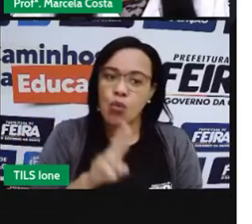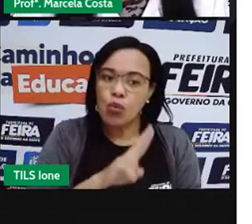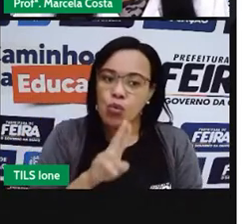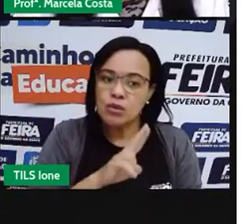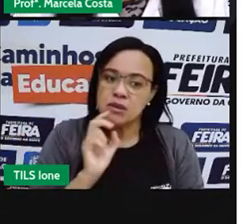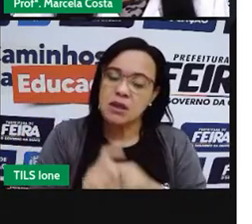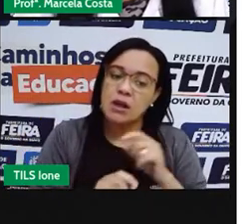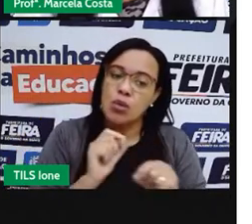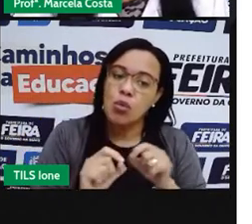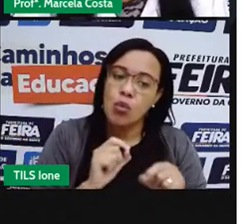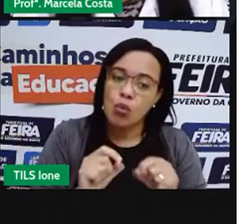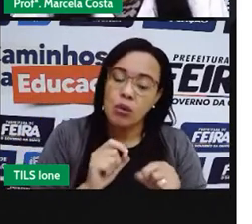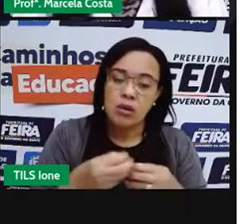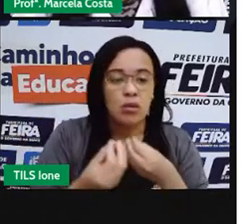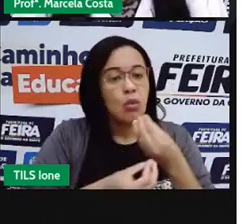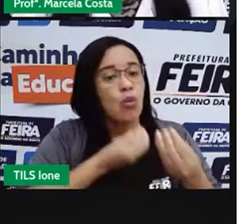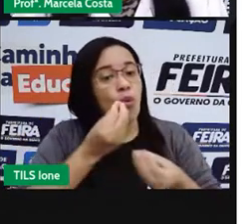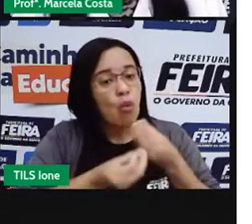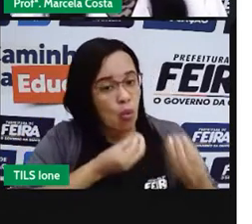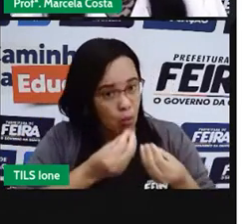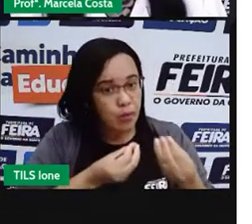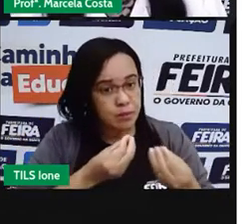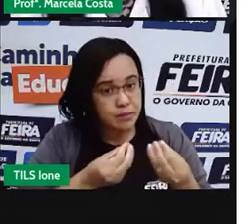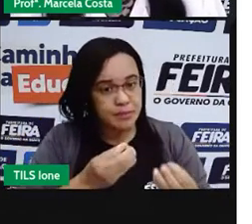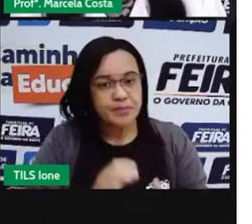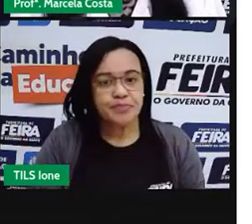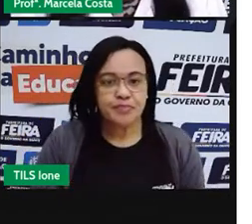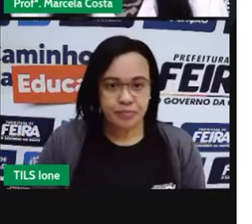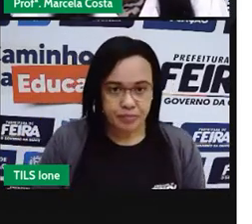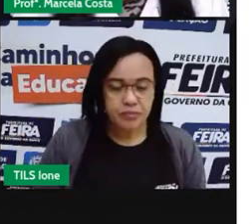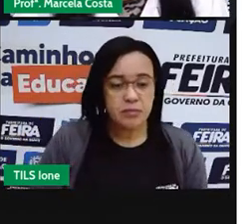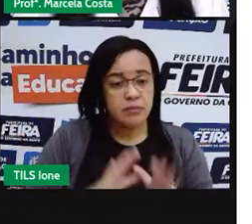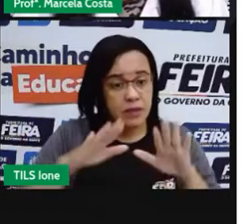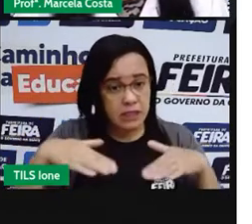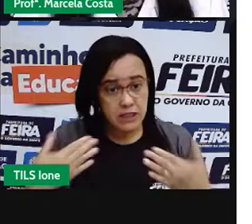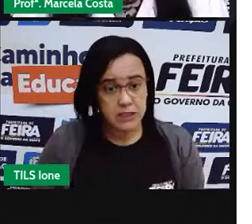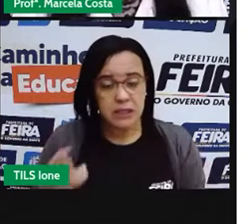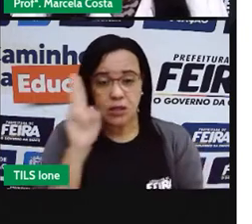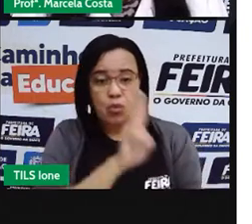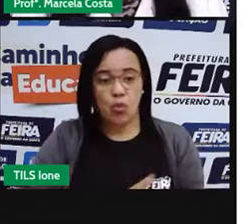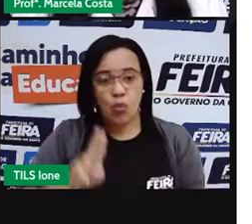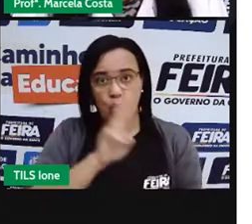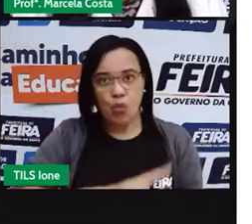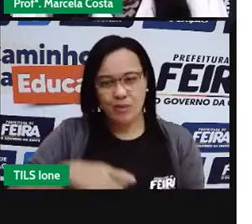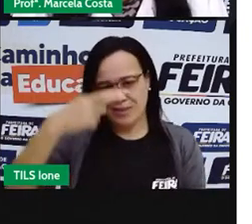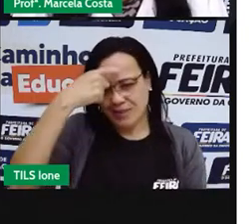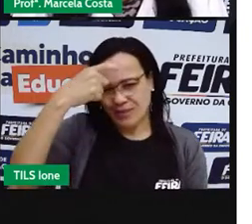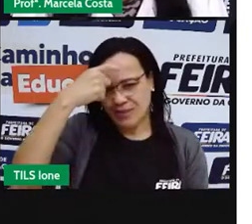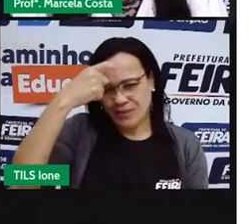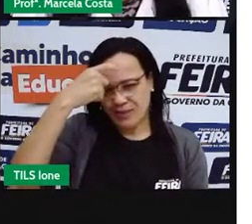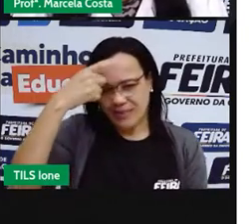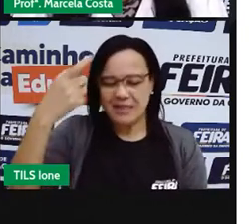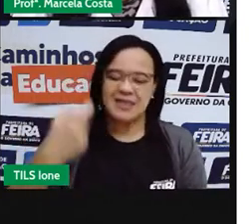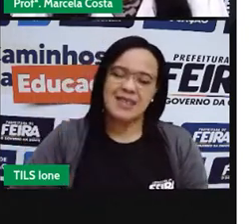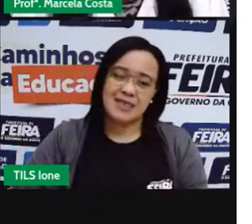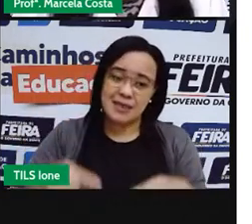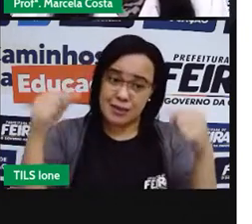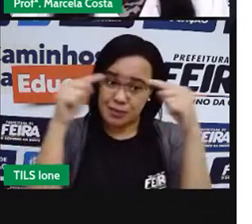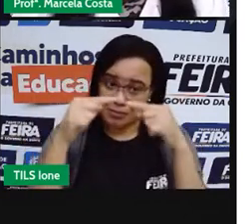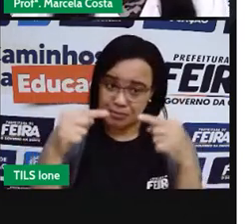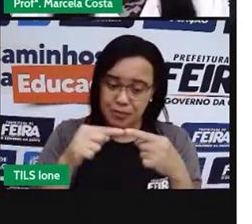Então, o consumo consciente passa pelo uso adequado da água,